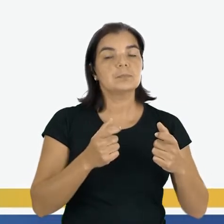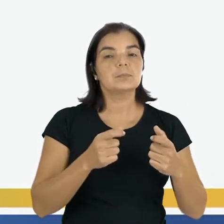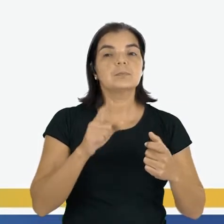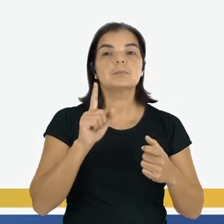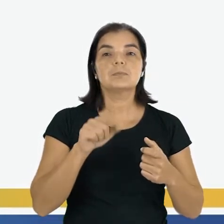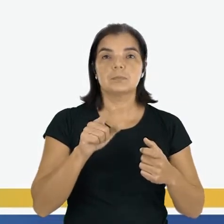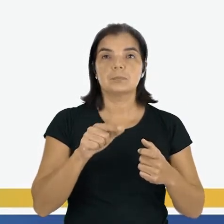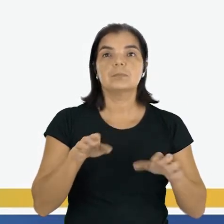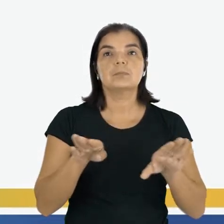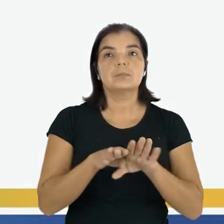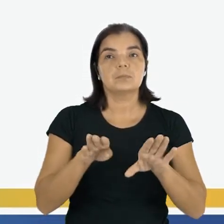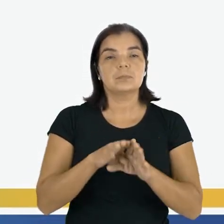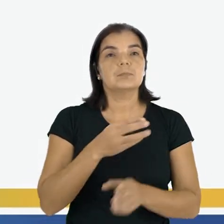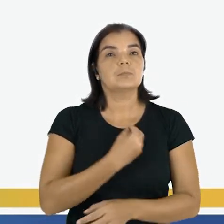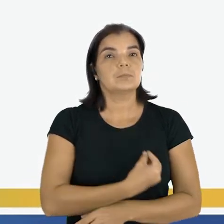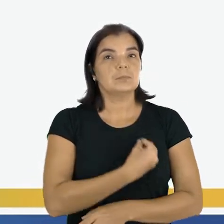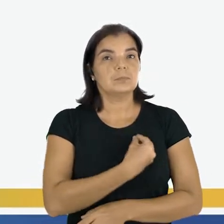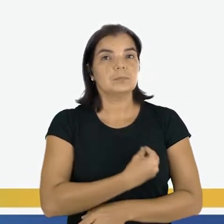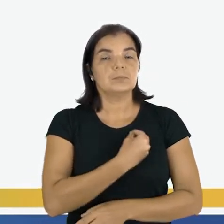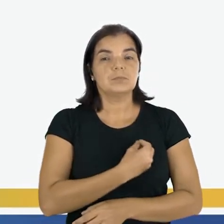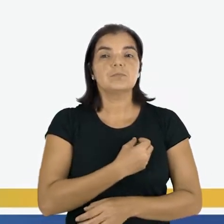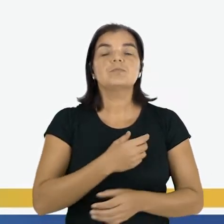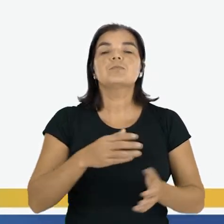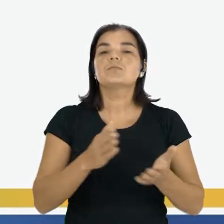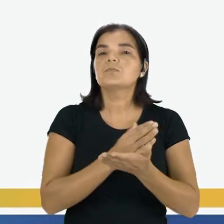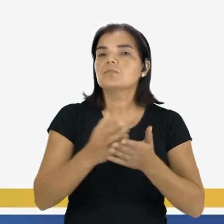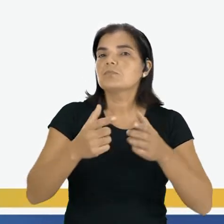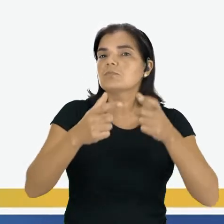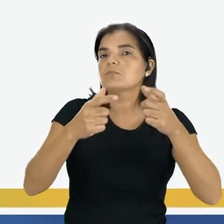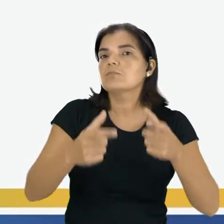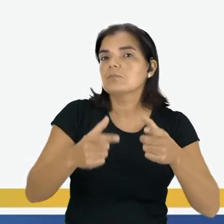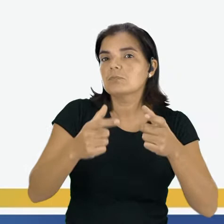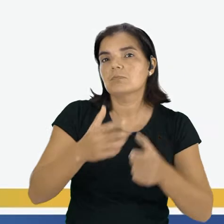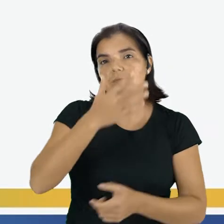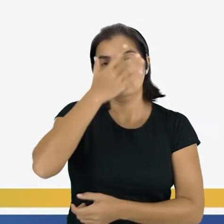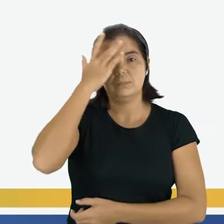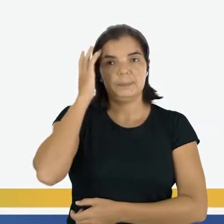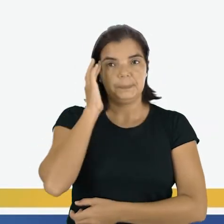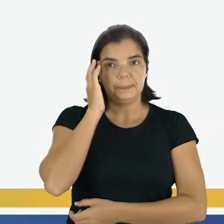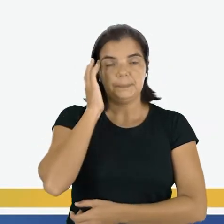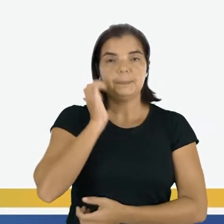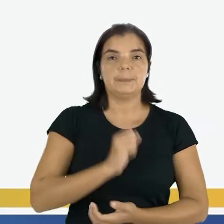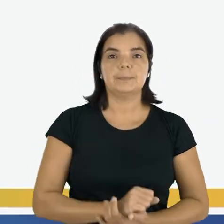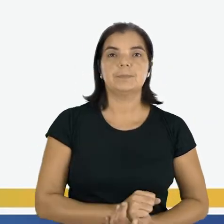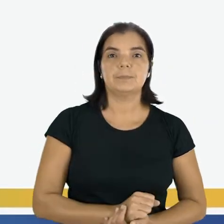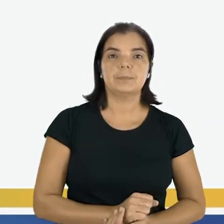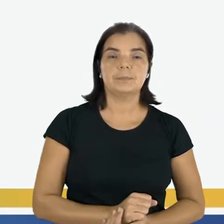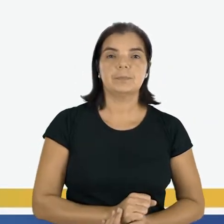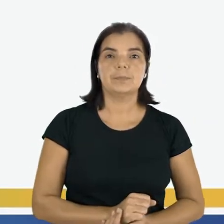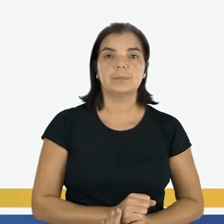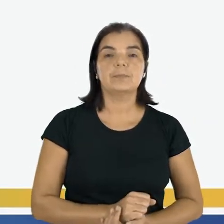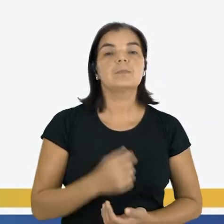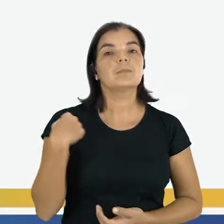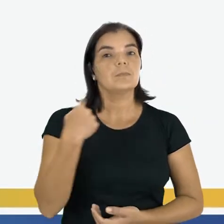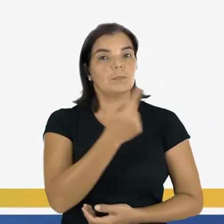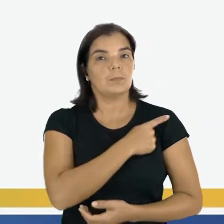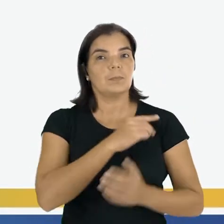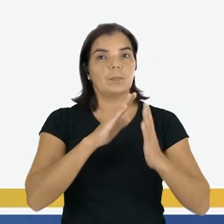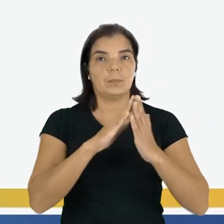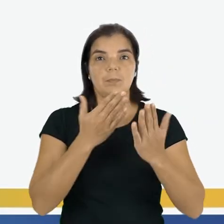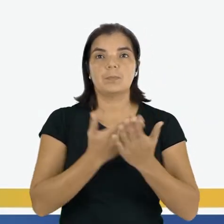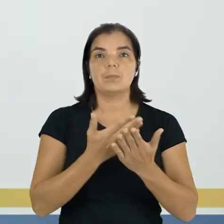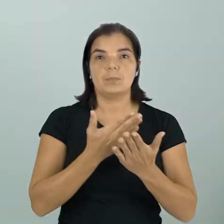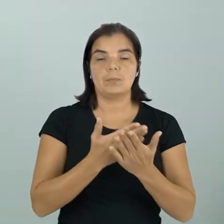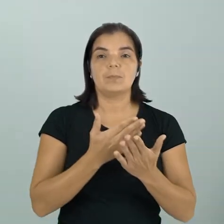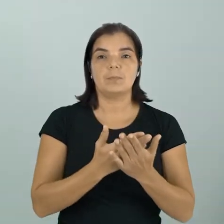Localização é o lugar em que está localizado um determinado espaço ou alguém. A nossa escola, a minha